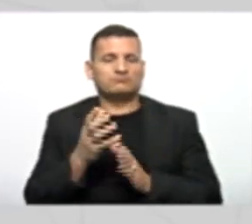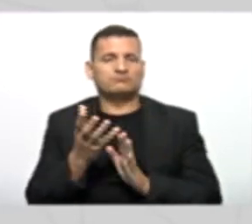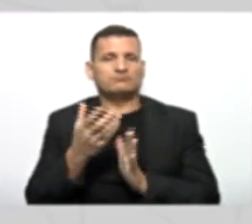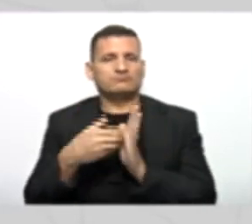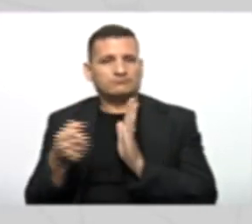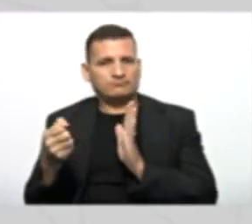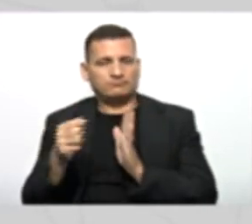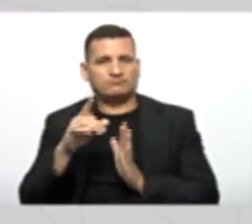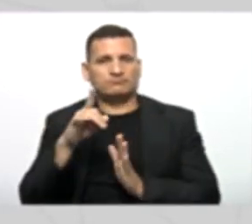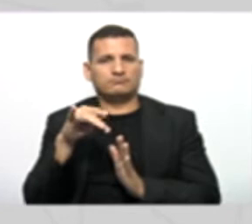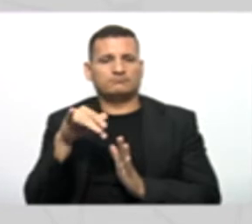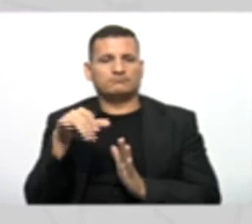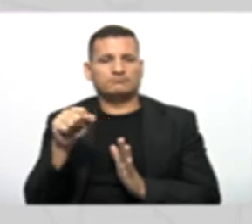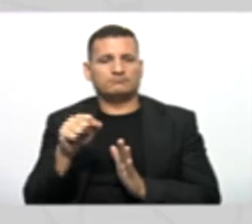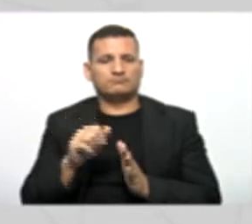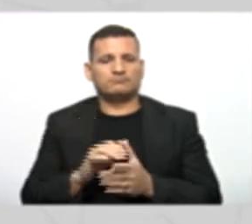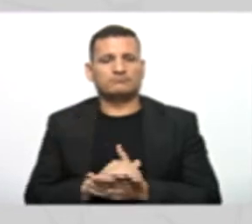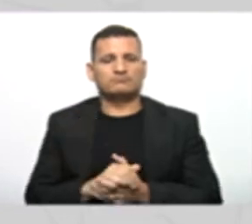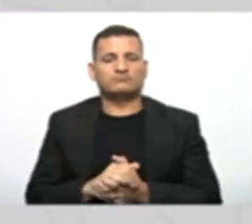Digite